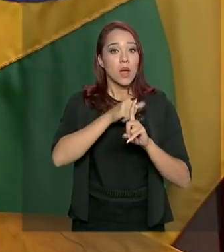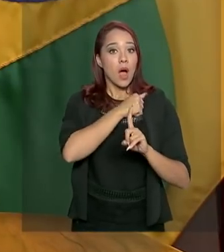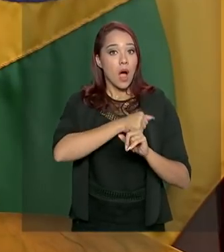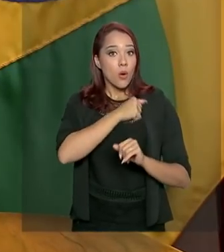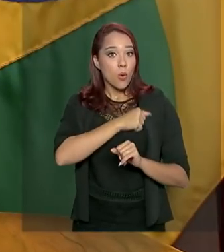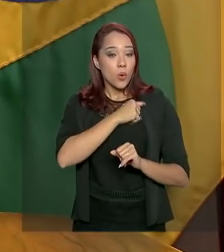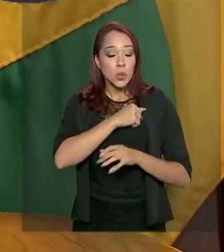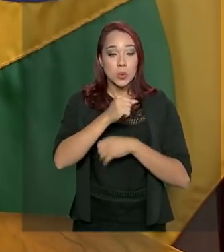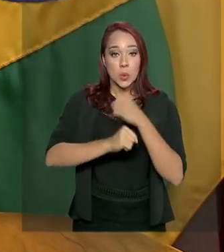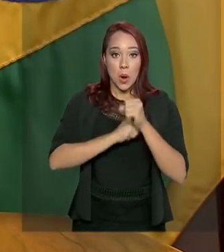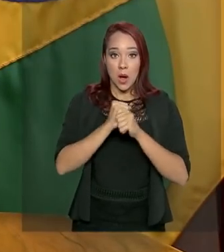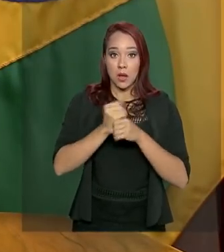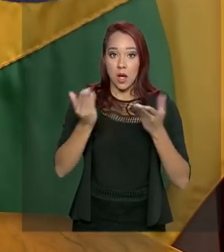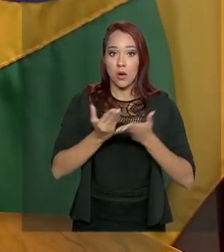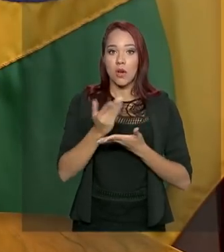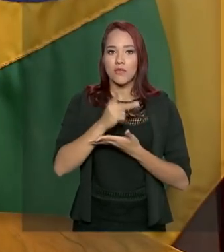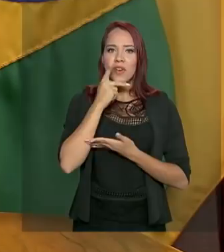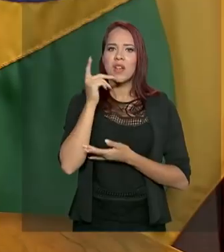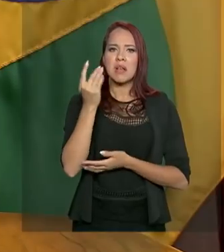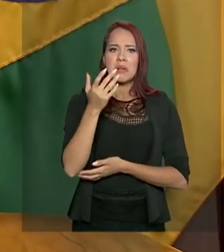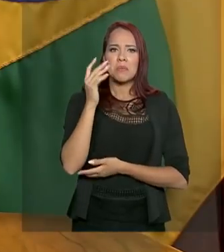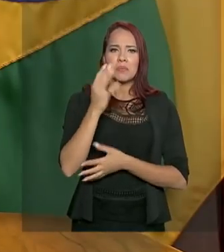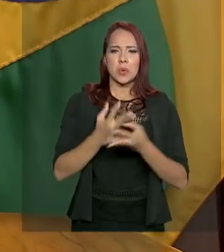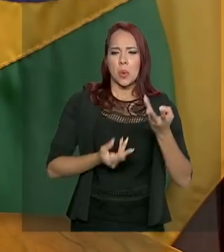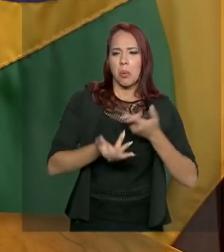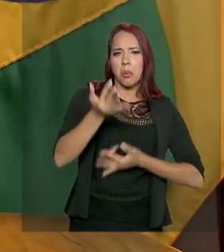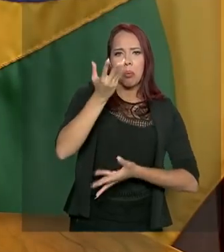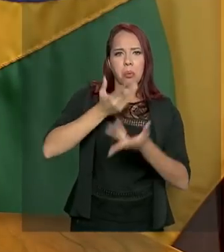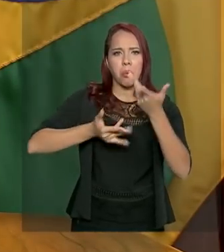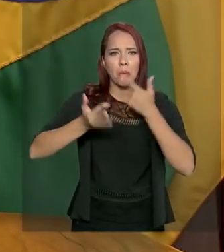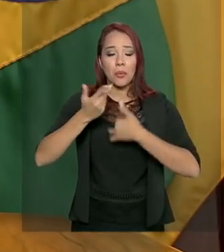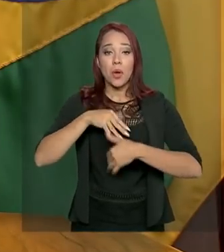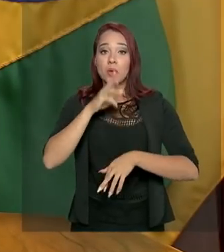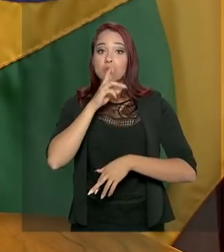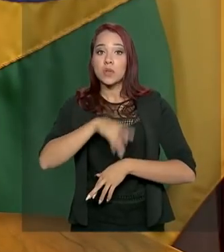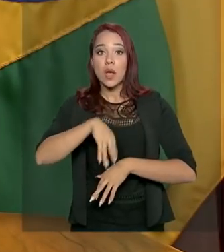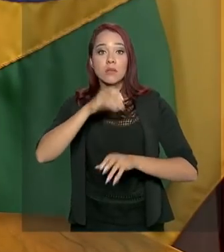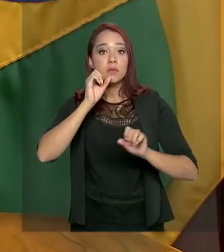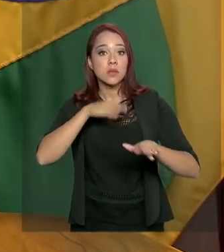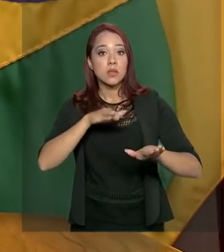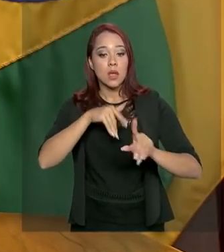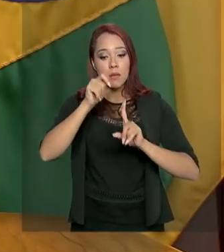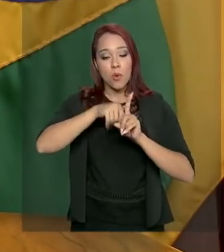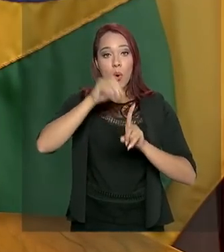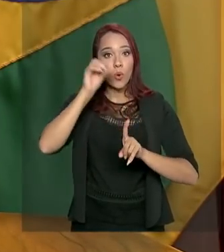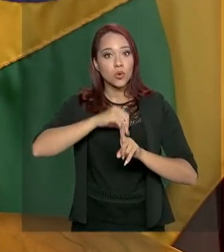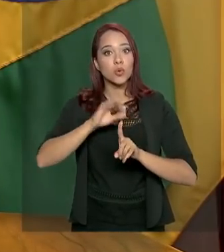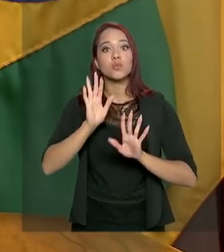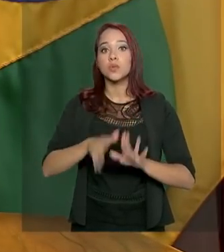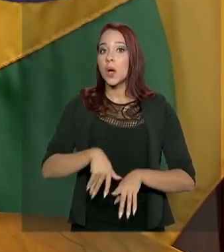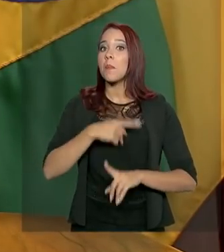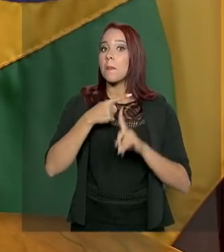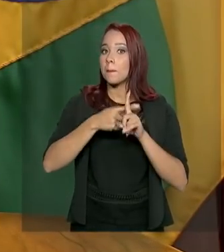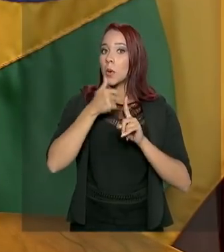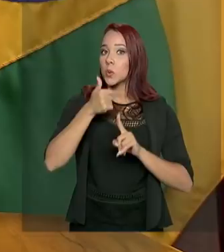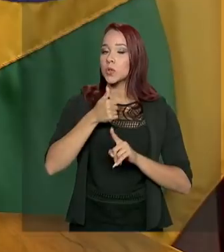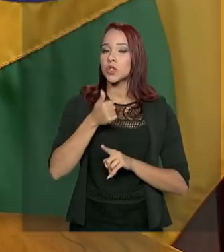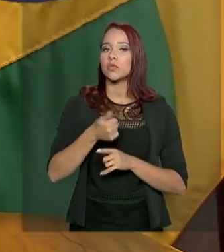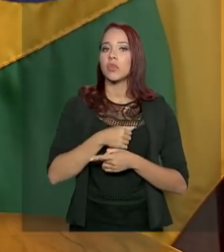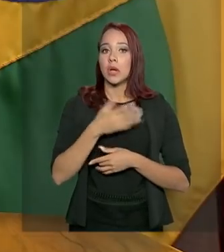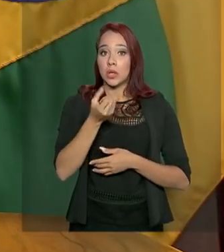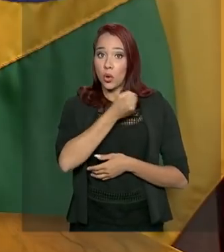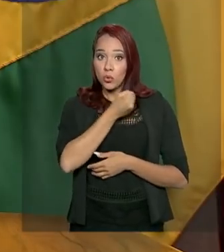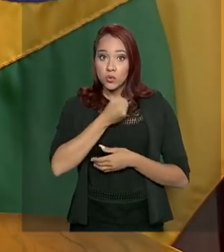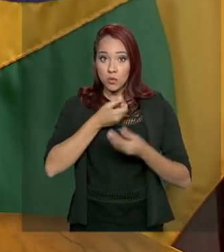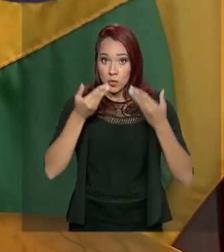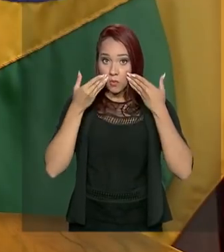desse ano, em questão das queimadas, o resultado em setembro e em outubro já foram muito efetivos. Então, os números mostram